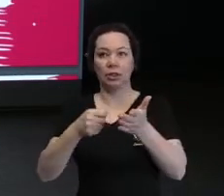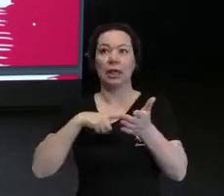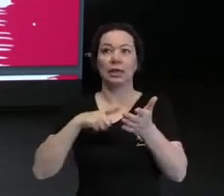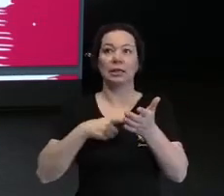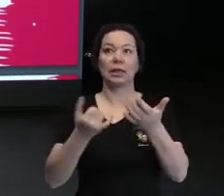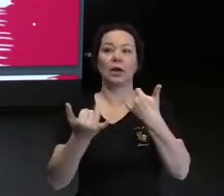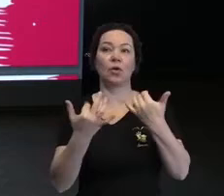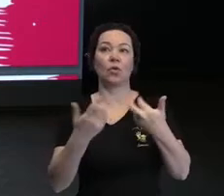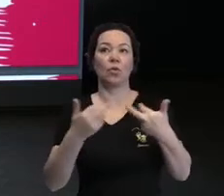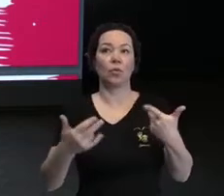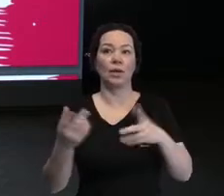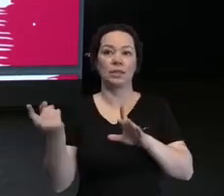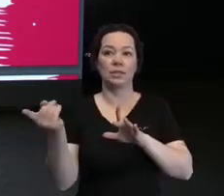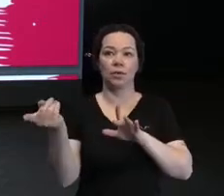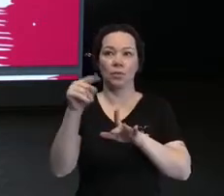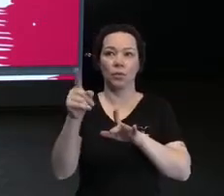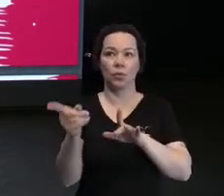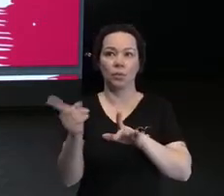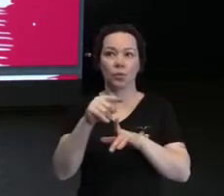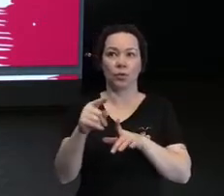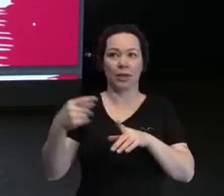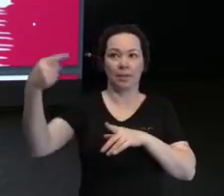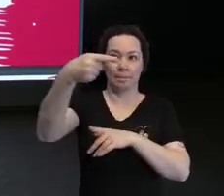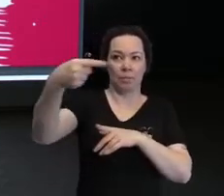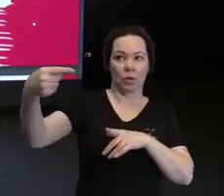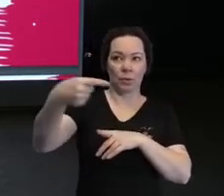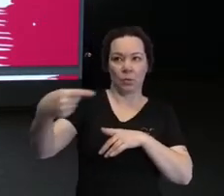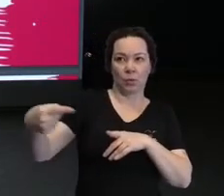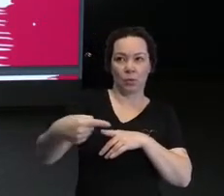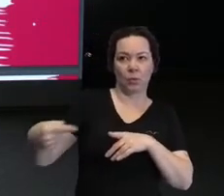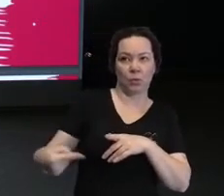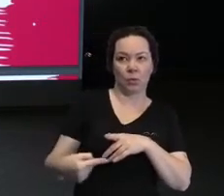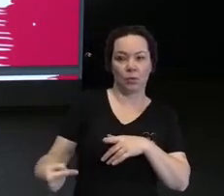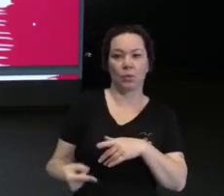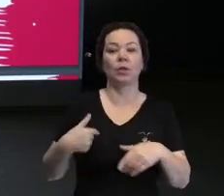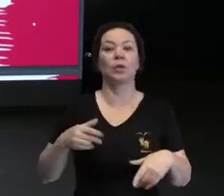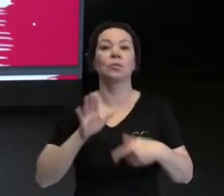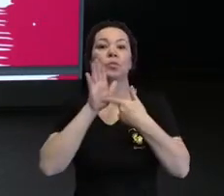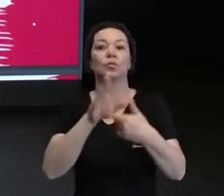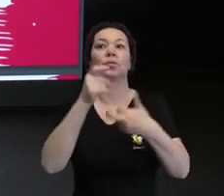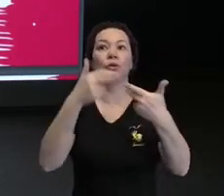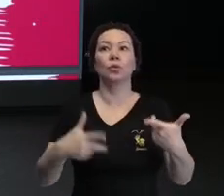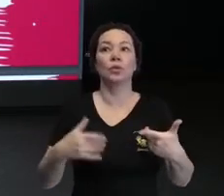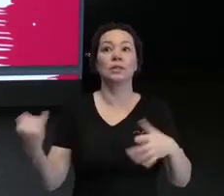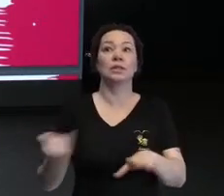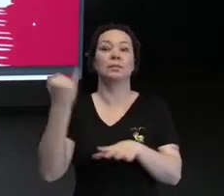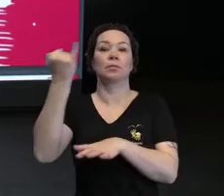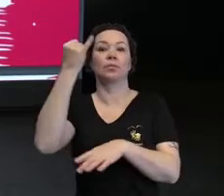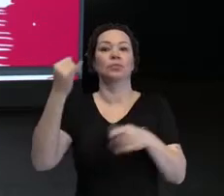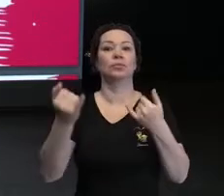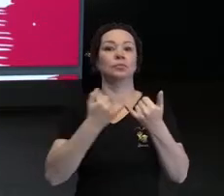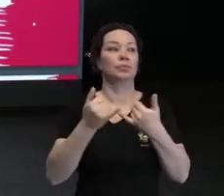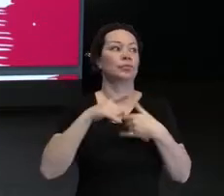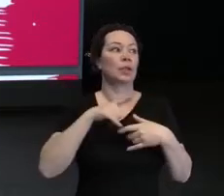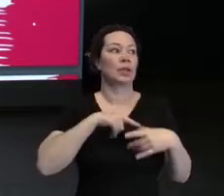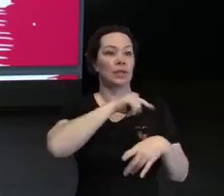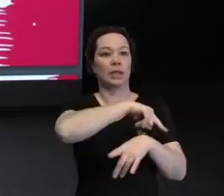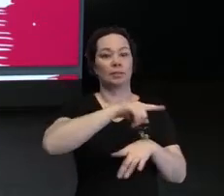setas, onde eu estou destacando algumas coisas importantes do texto que está acessível, que tem uma